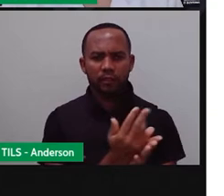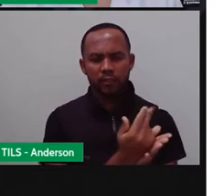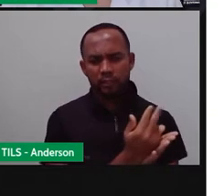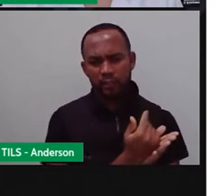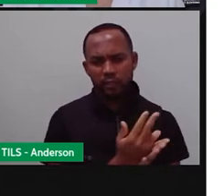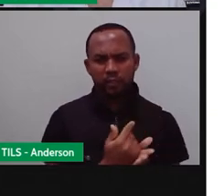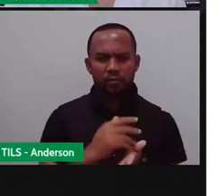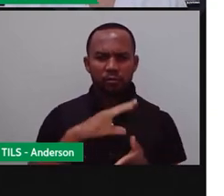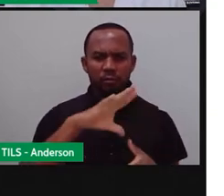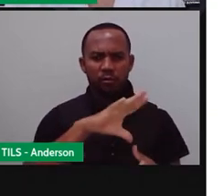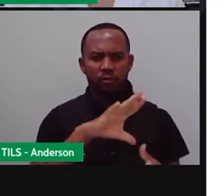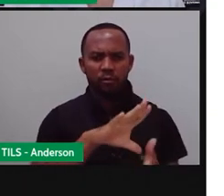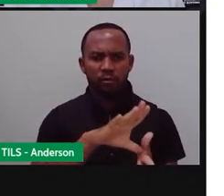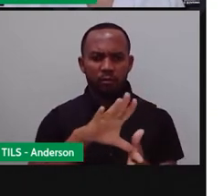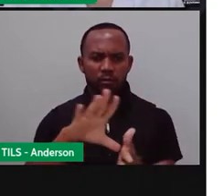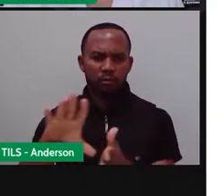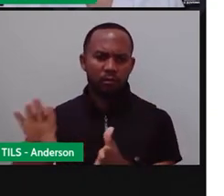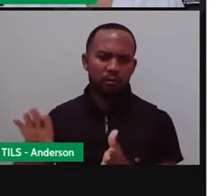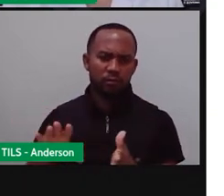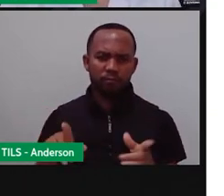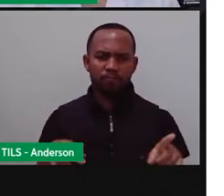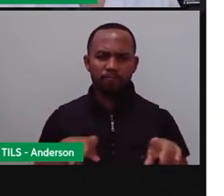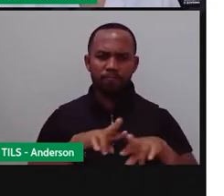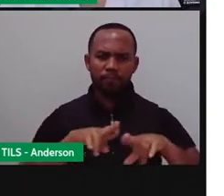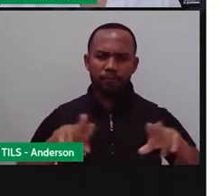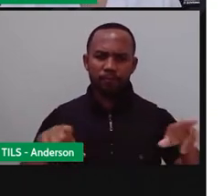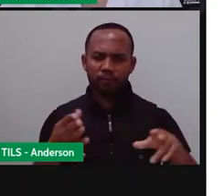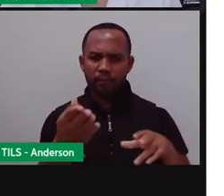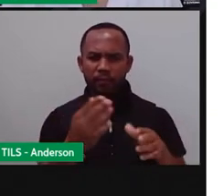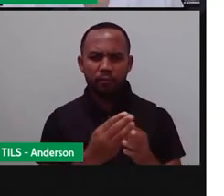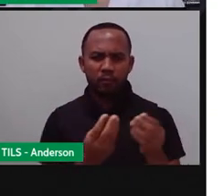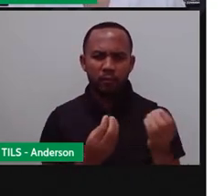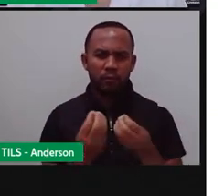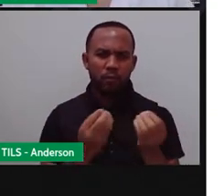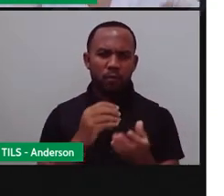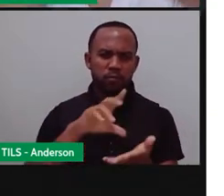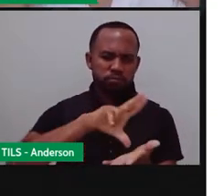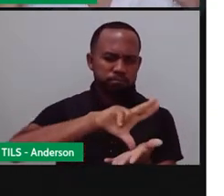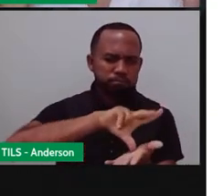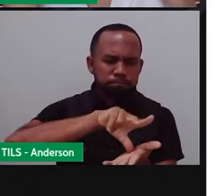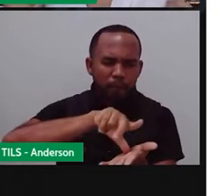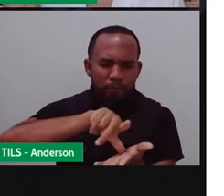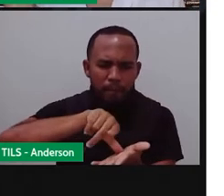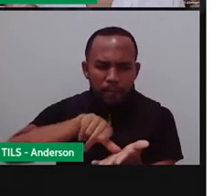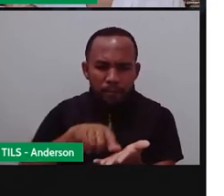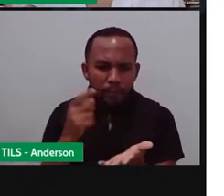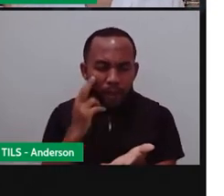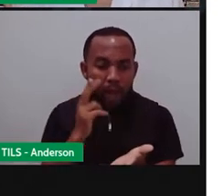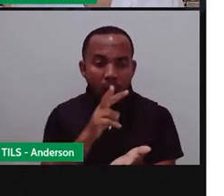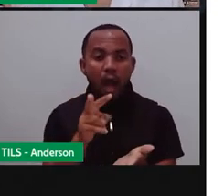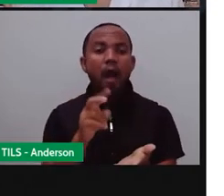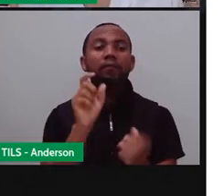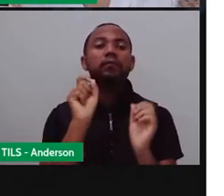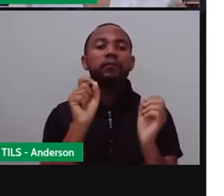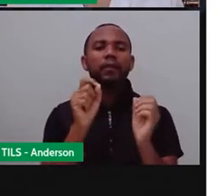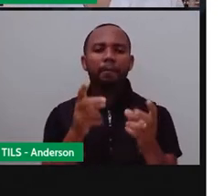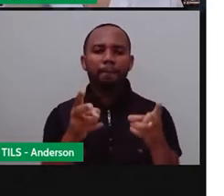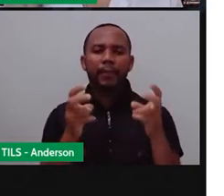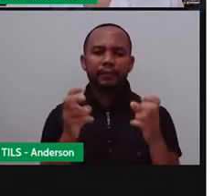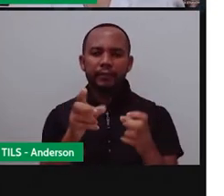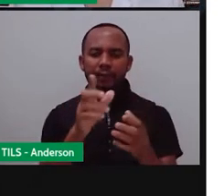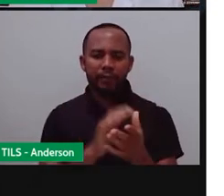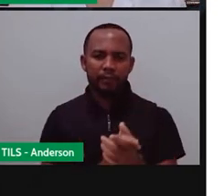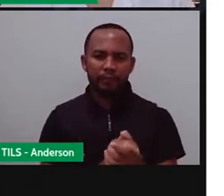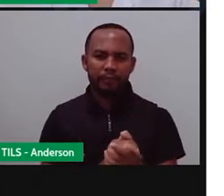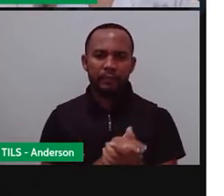profundidade. Como assim, Pró, técnicas de profundidade, certo? Quando a gente está assistindo uma animação, principalmente